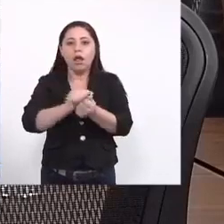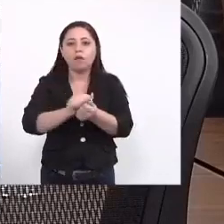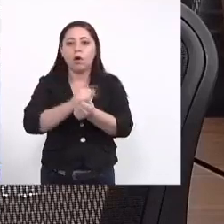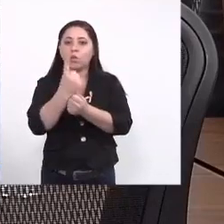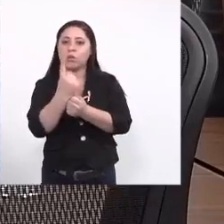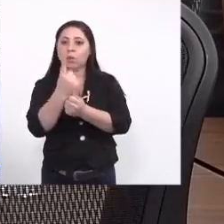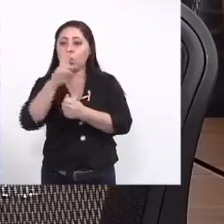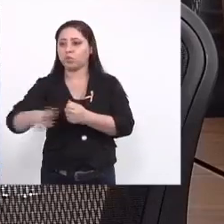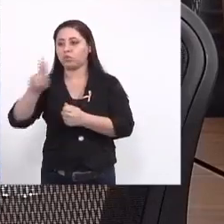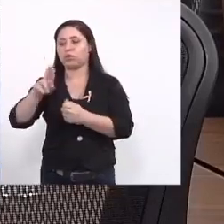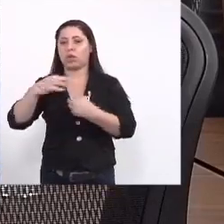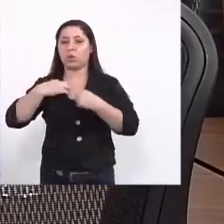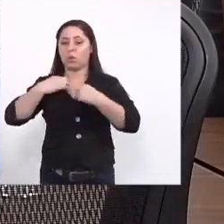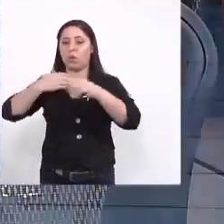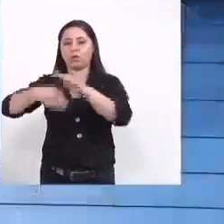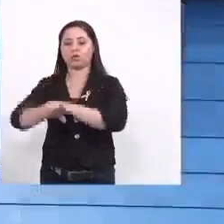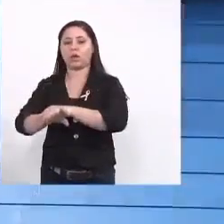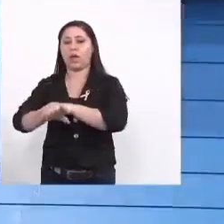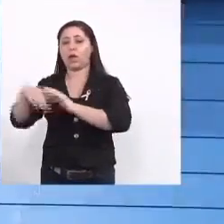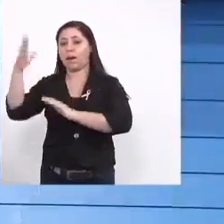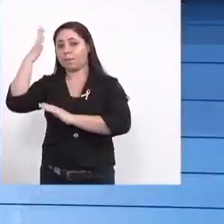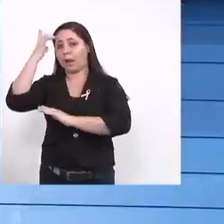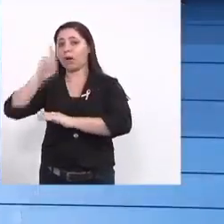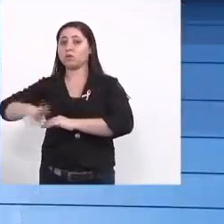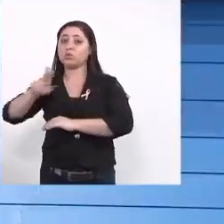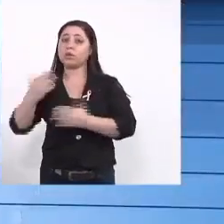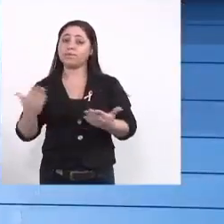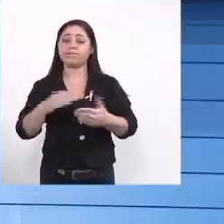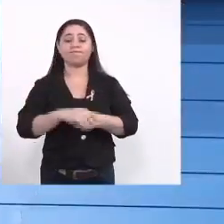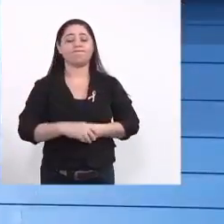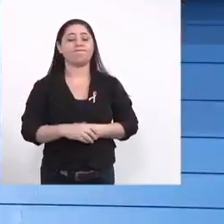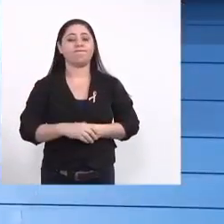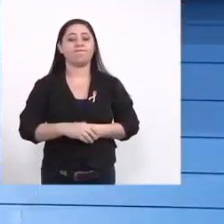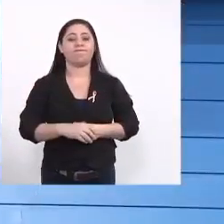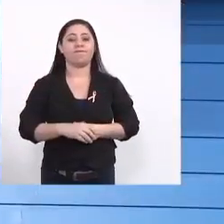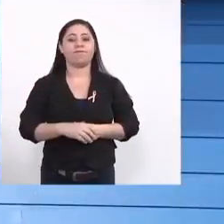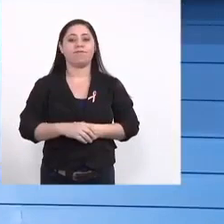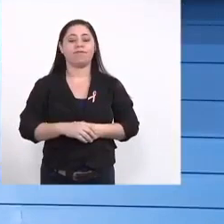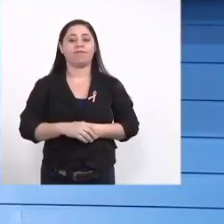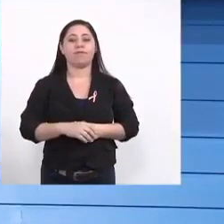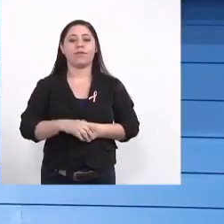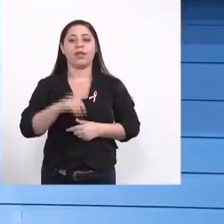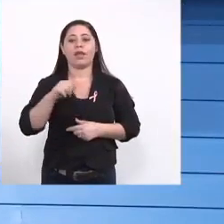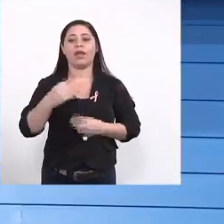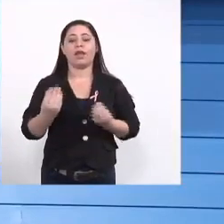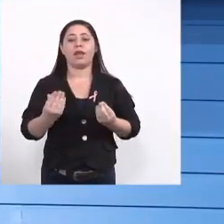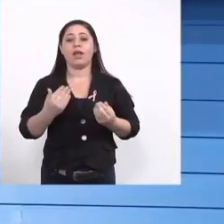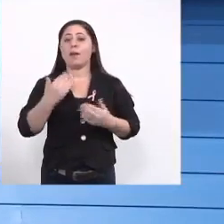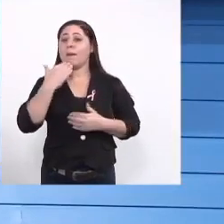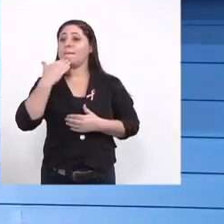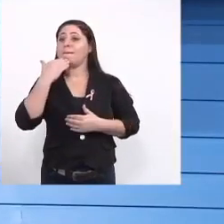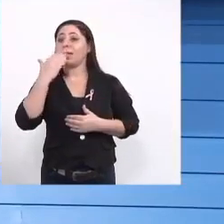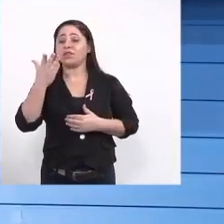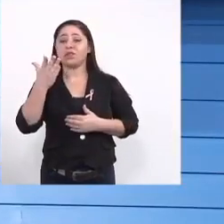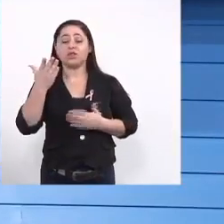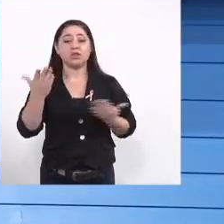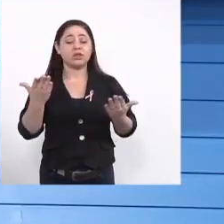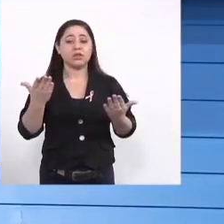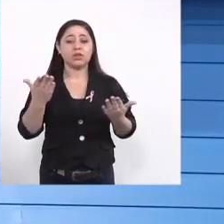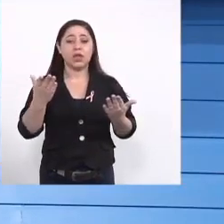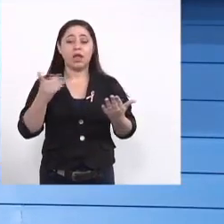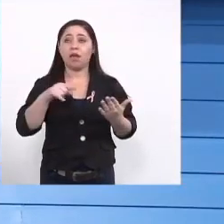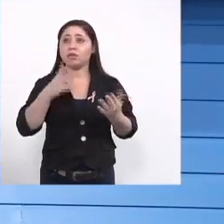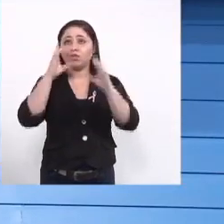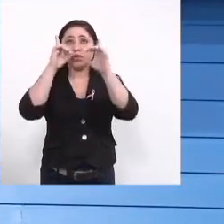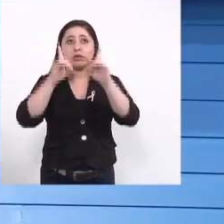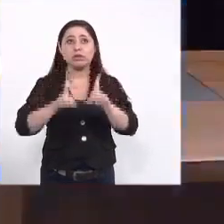lavar uma deixar aguardar vai usar amanhã então assim não é indignidade é uma questão